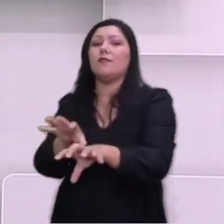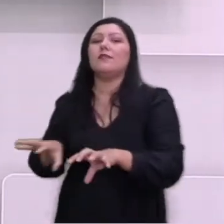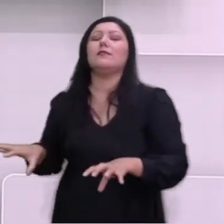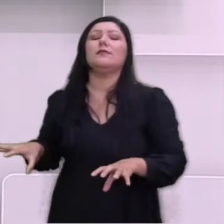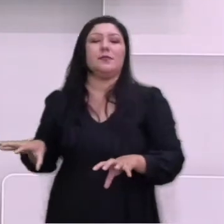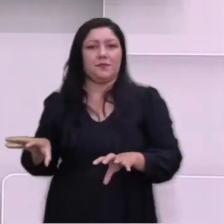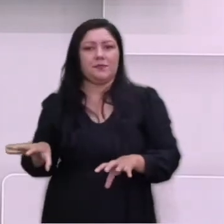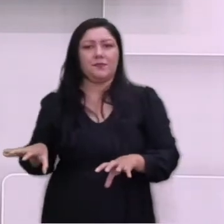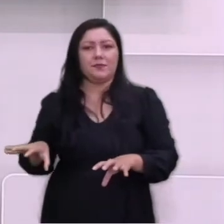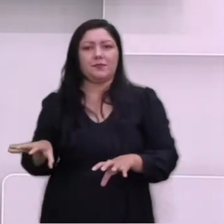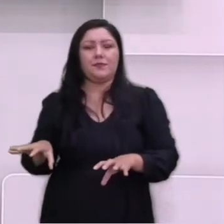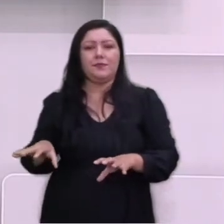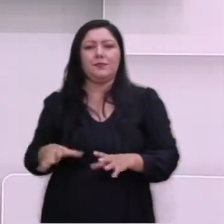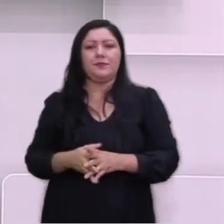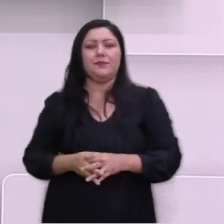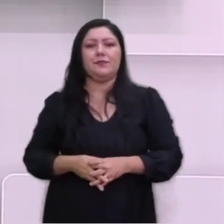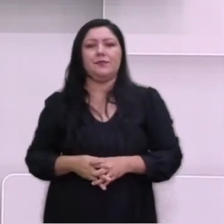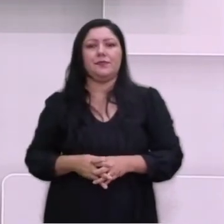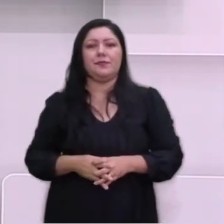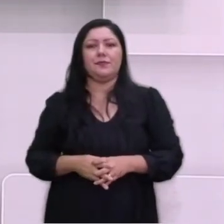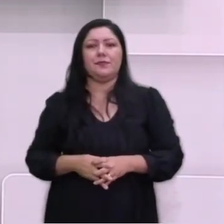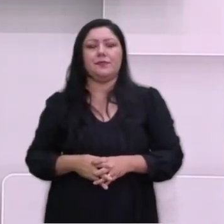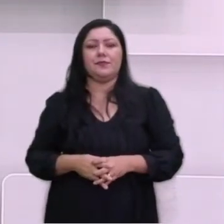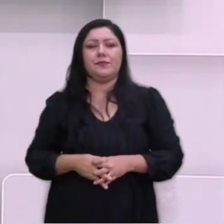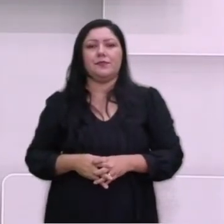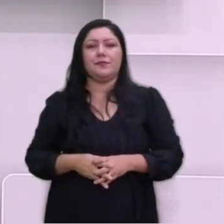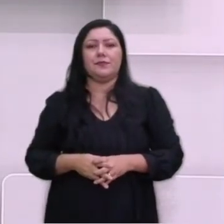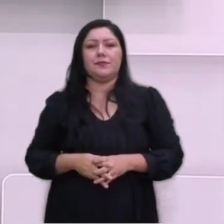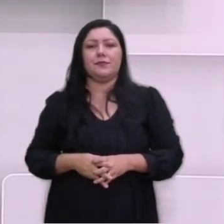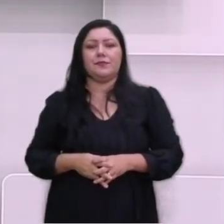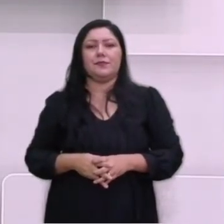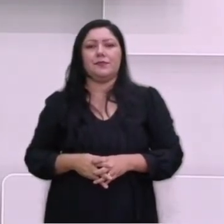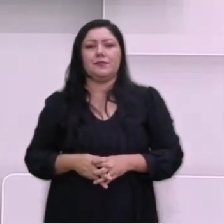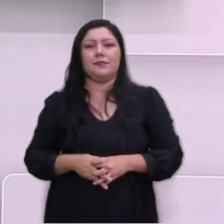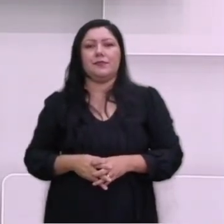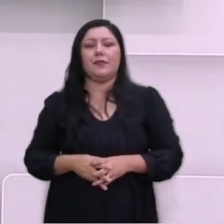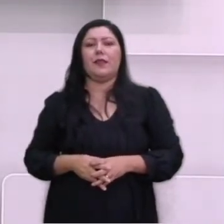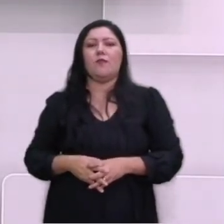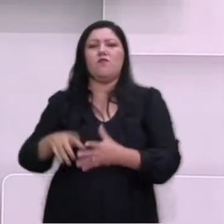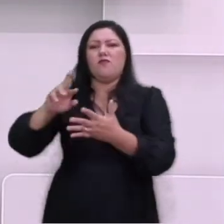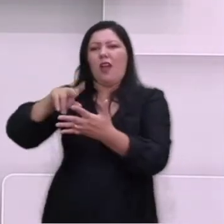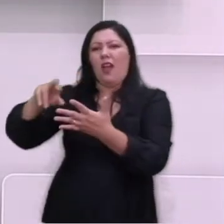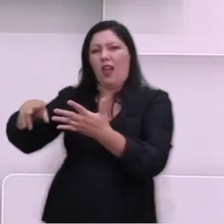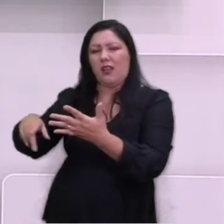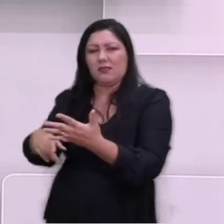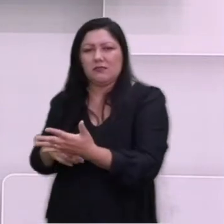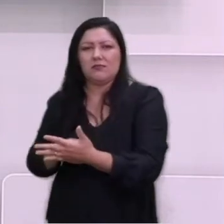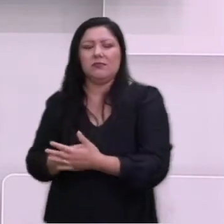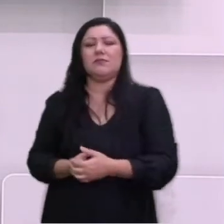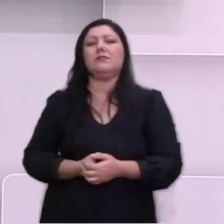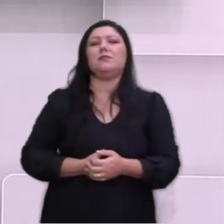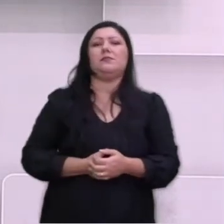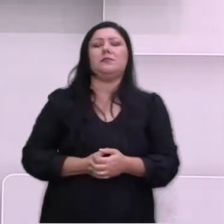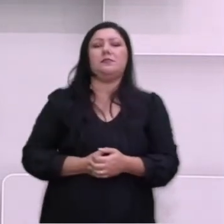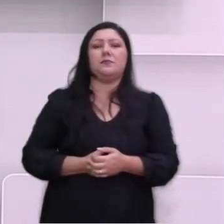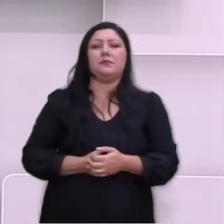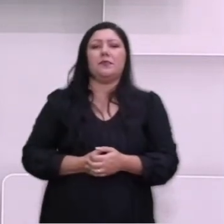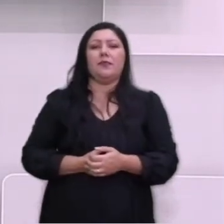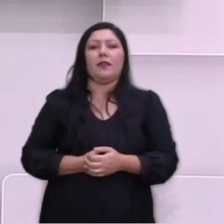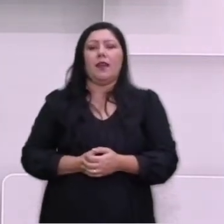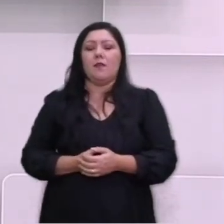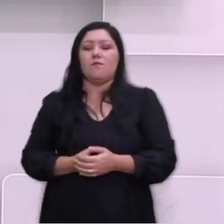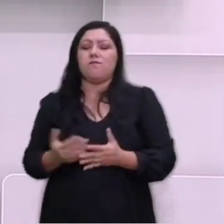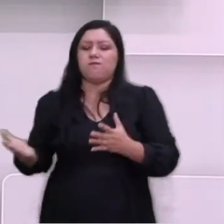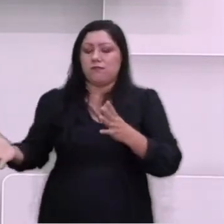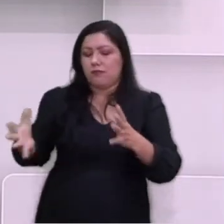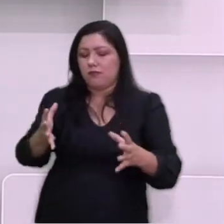dele, na Oceania, como a Indonésia e as Filipinas. No meio da